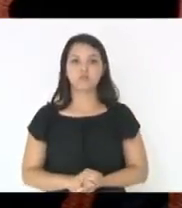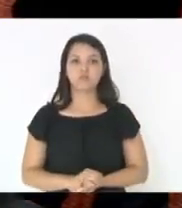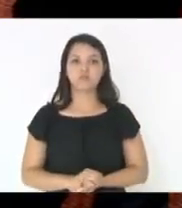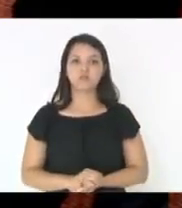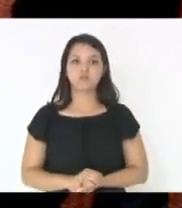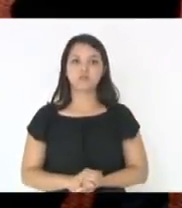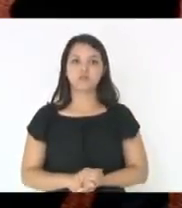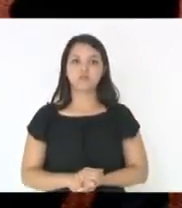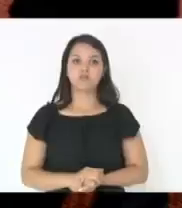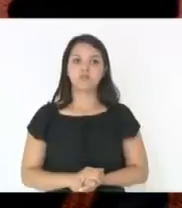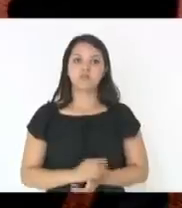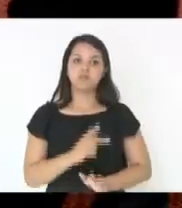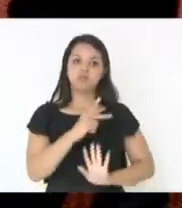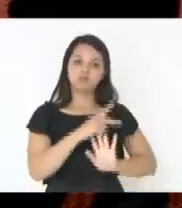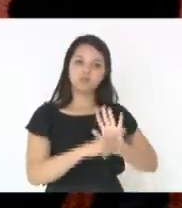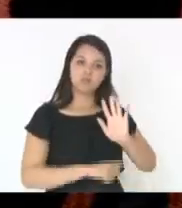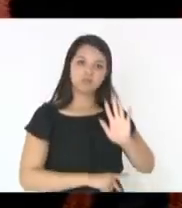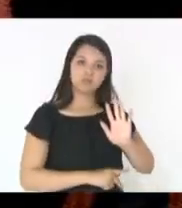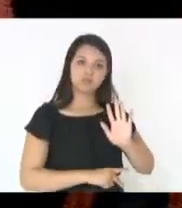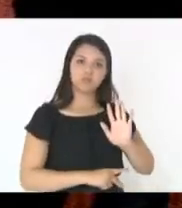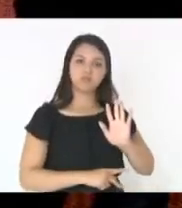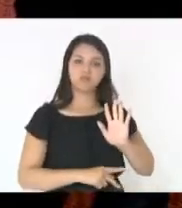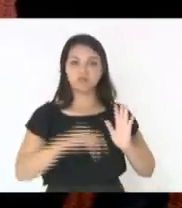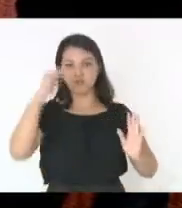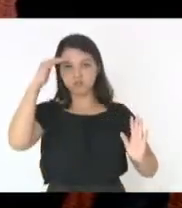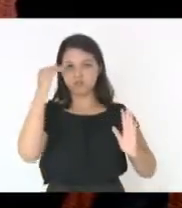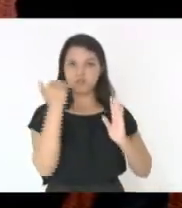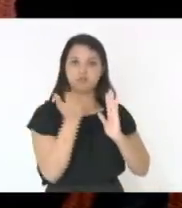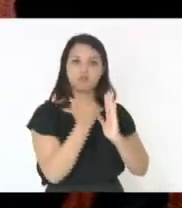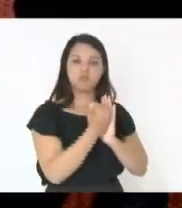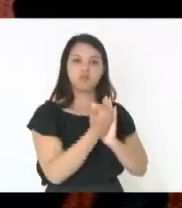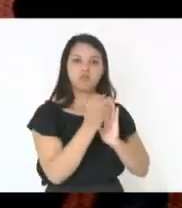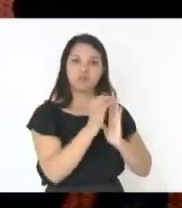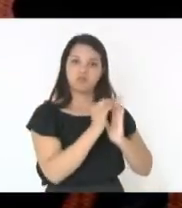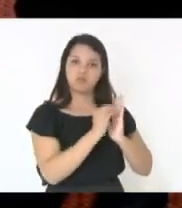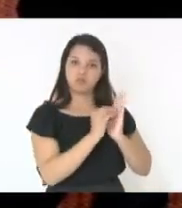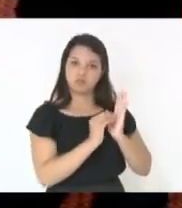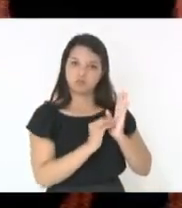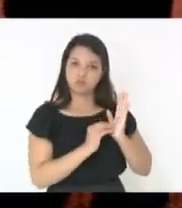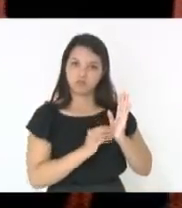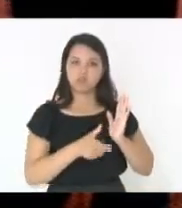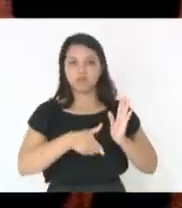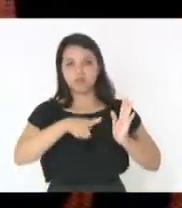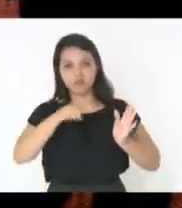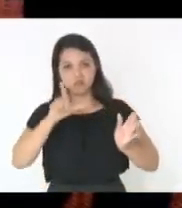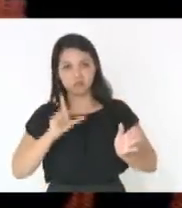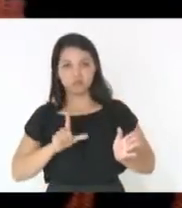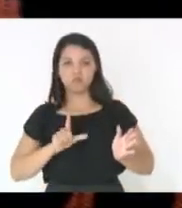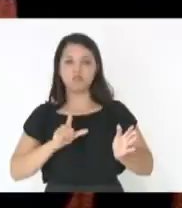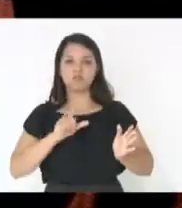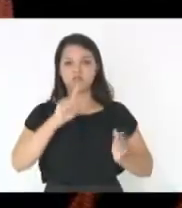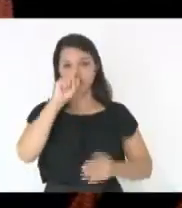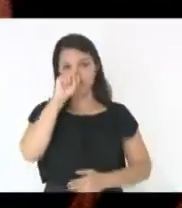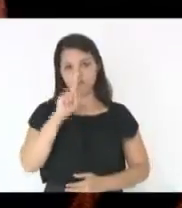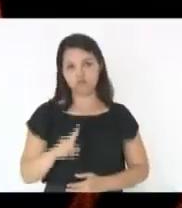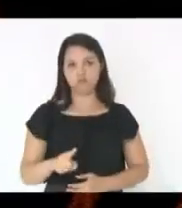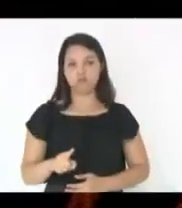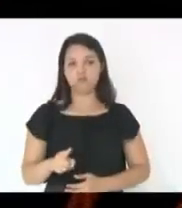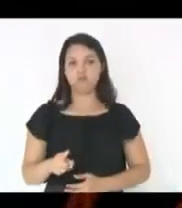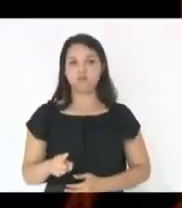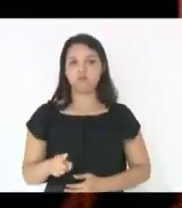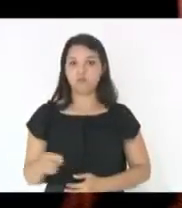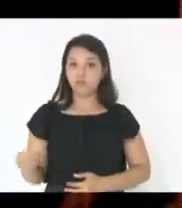sigam as regras pré-estabelecidas. Isso não é uma novidade. Aliás,